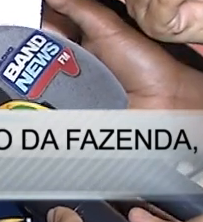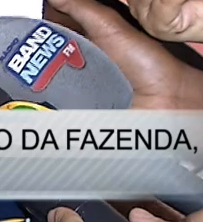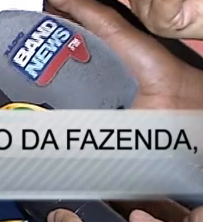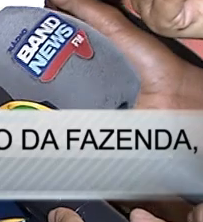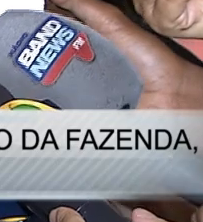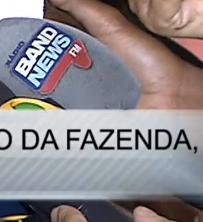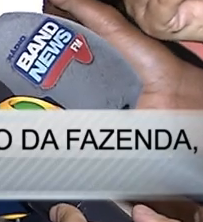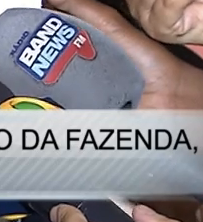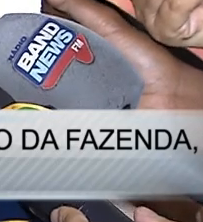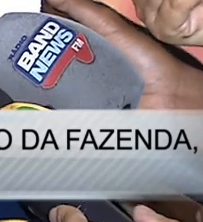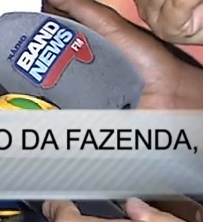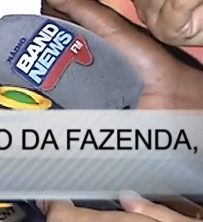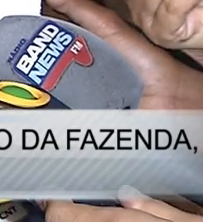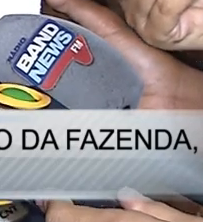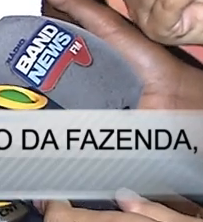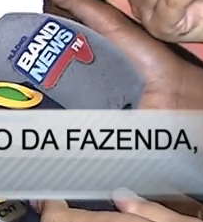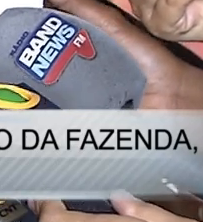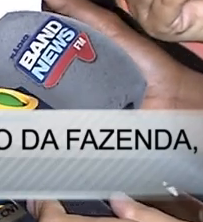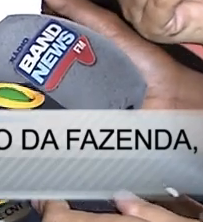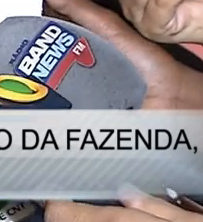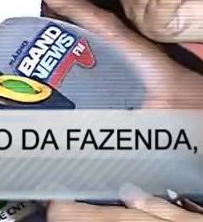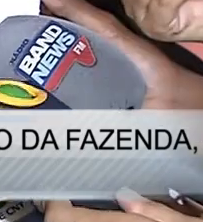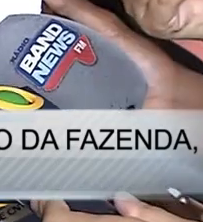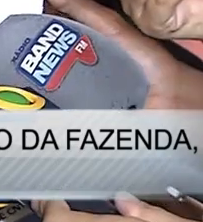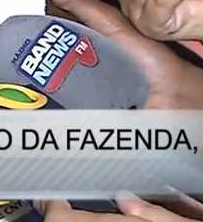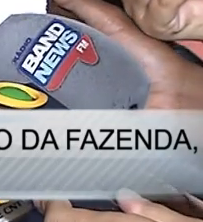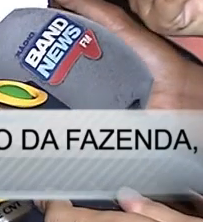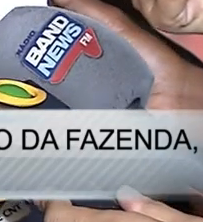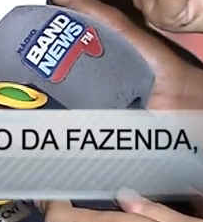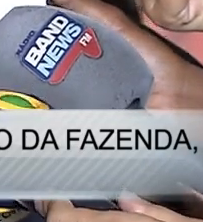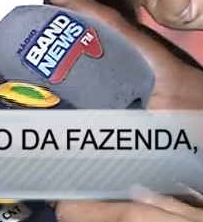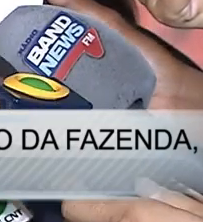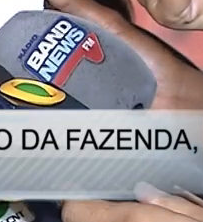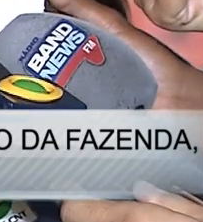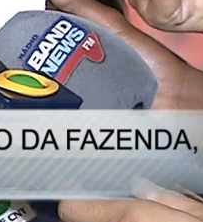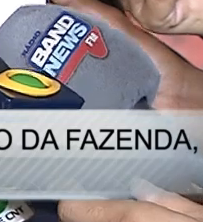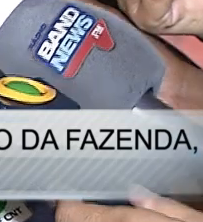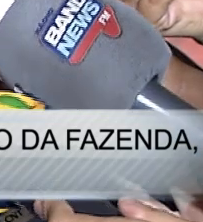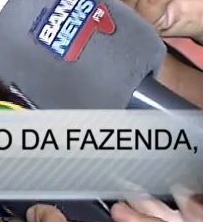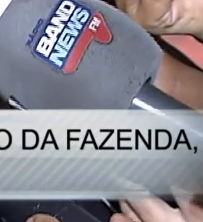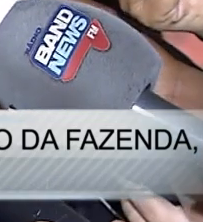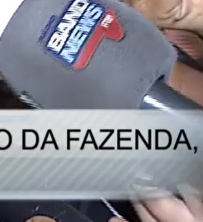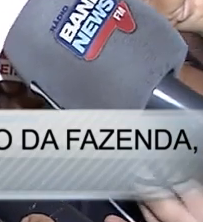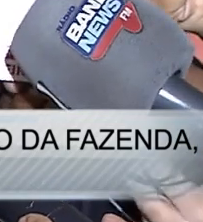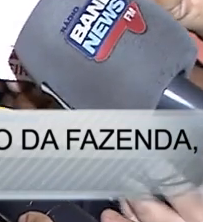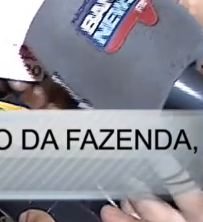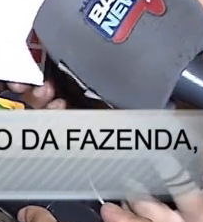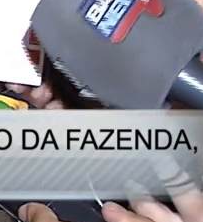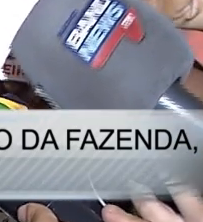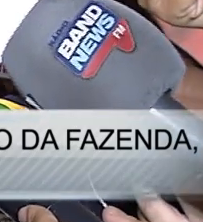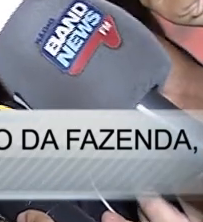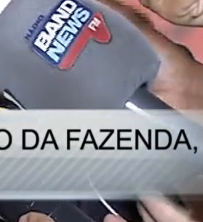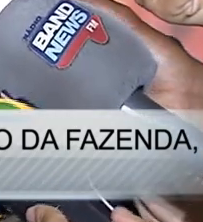E é isso que nós estamos tentando construir agora com os governadores. Uma proposta de alongamento da dívida, que dará um